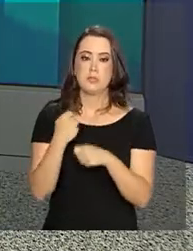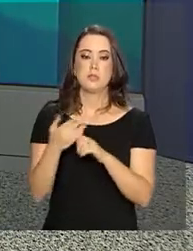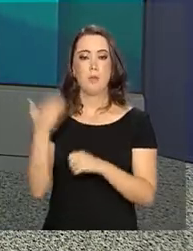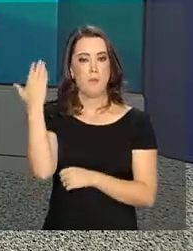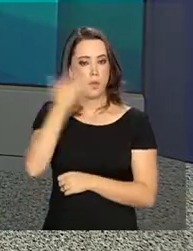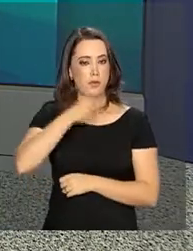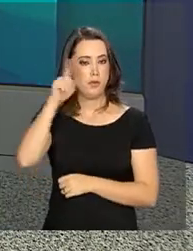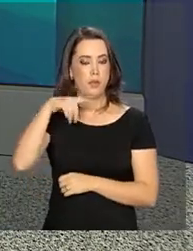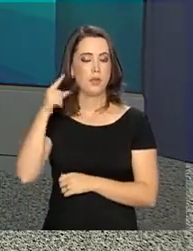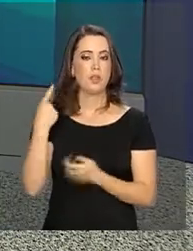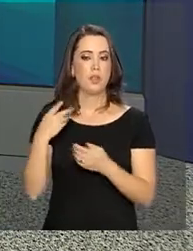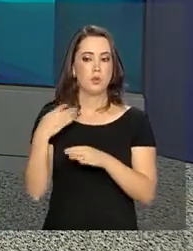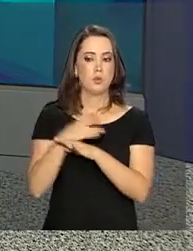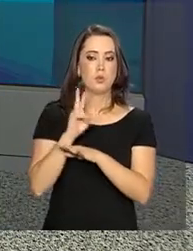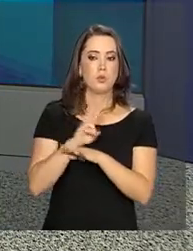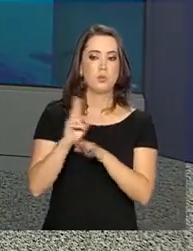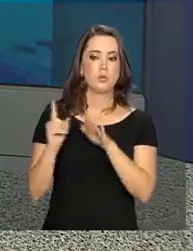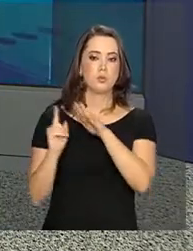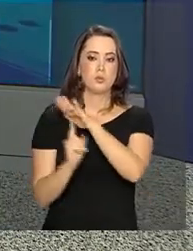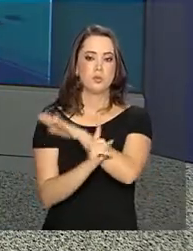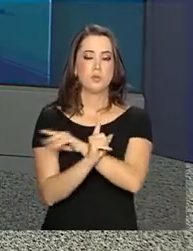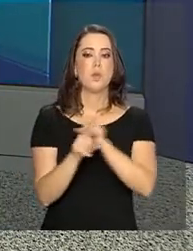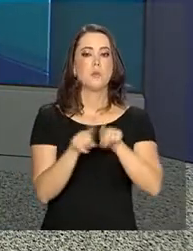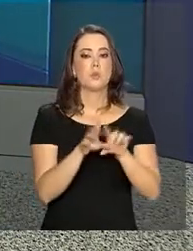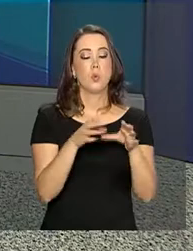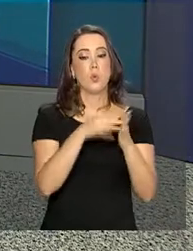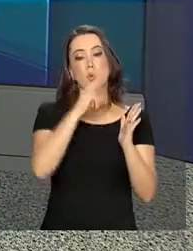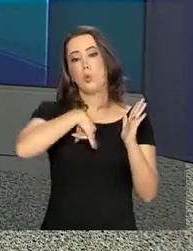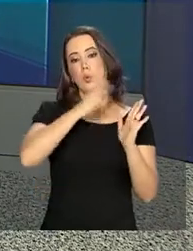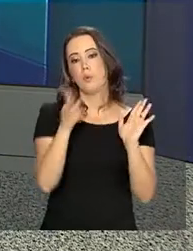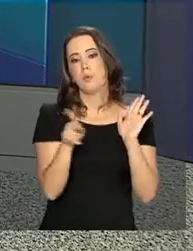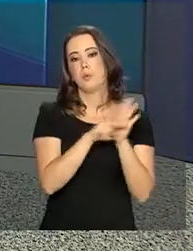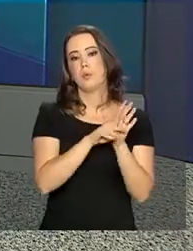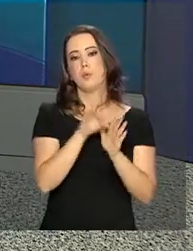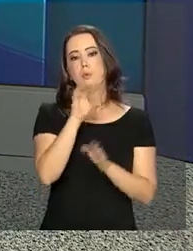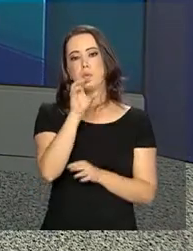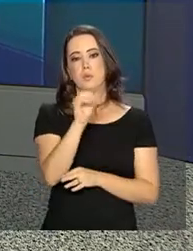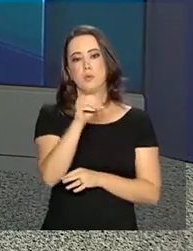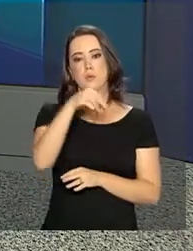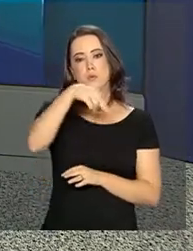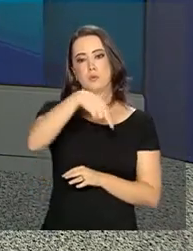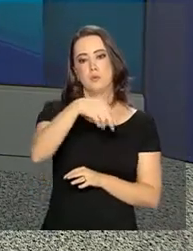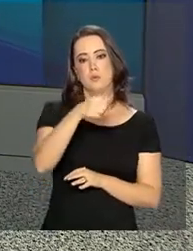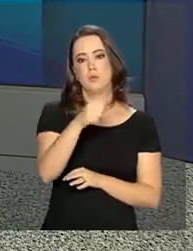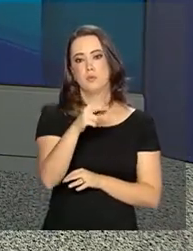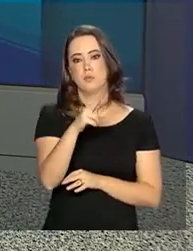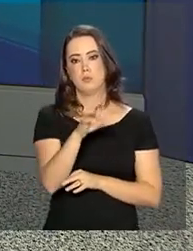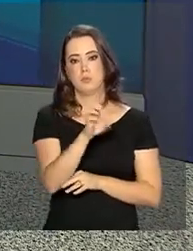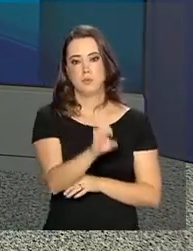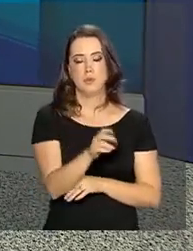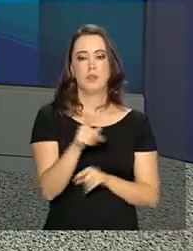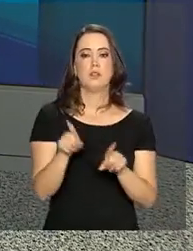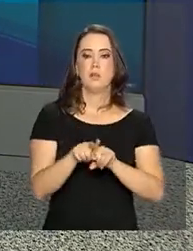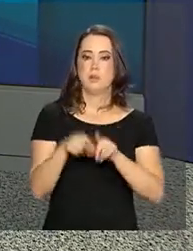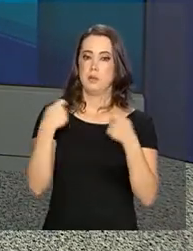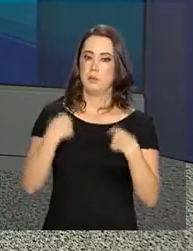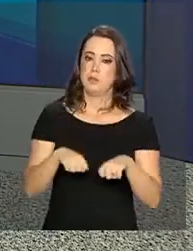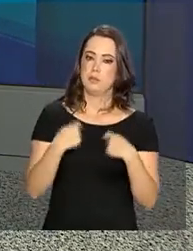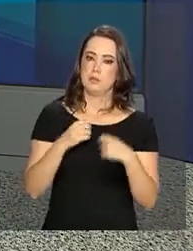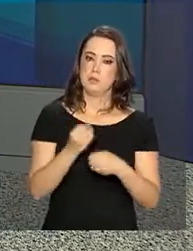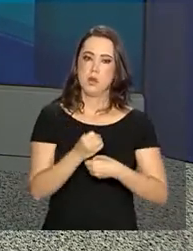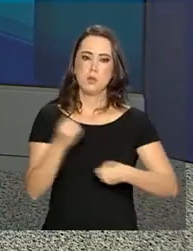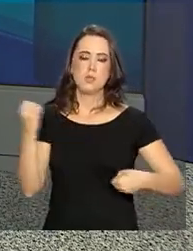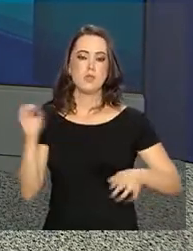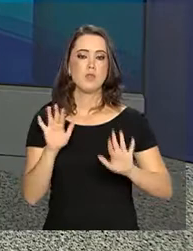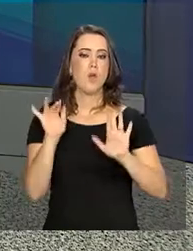refugiado por meio de atestado emitido pelo Comitê Nacional para os Refugiados, o CONARE. Além disso, é exigido o